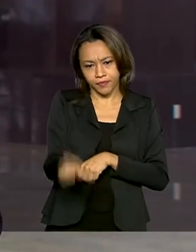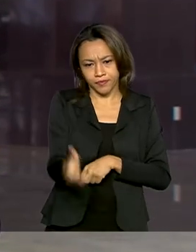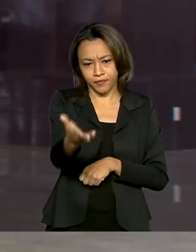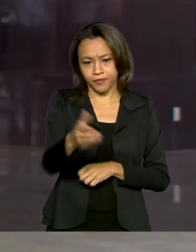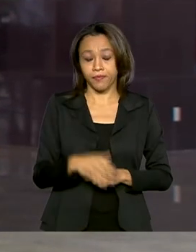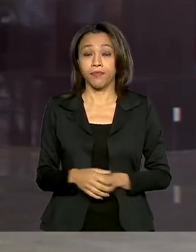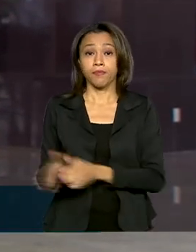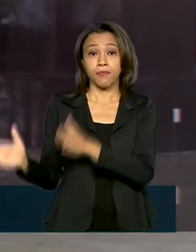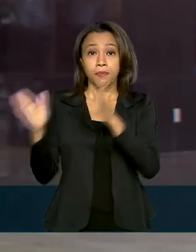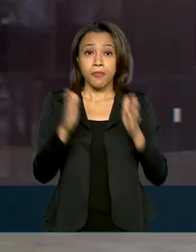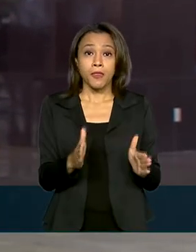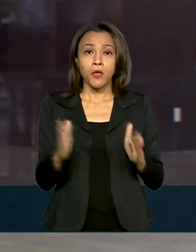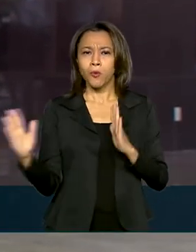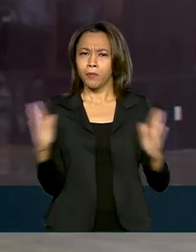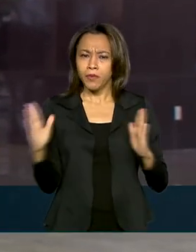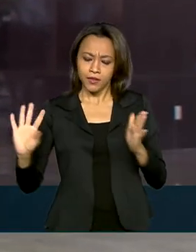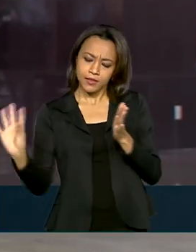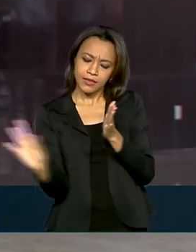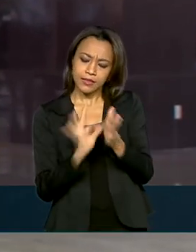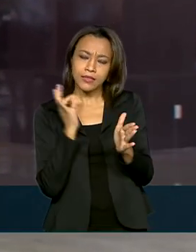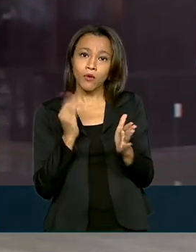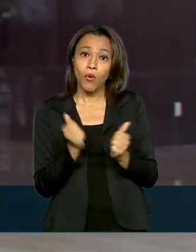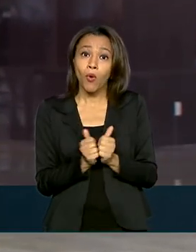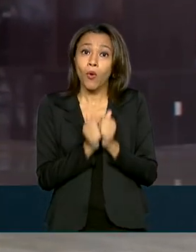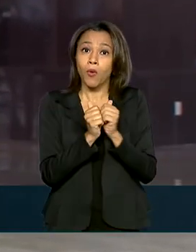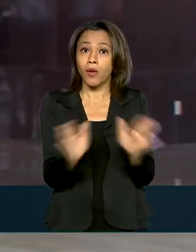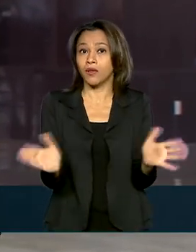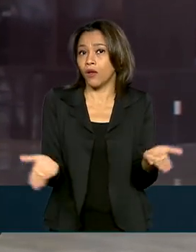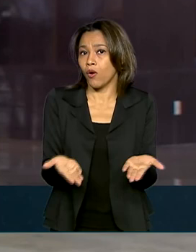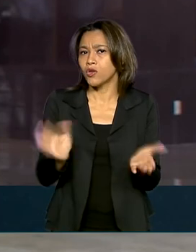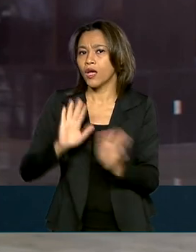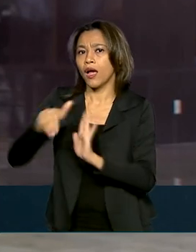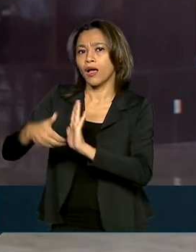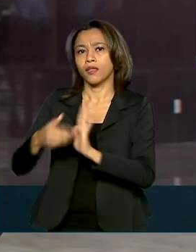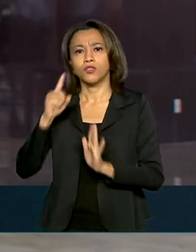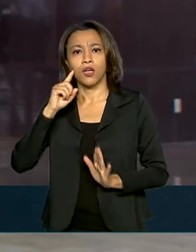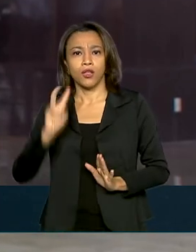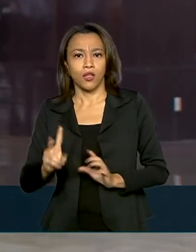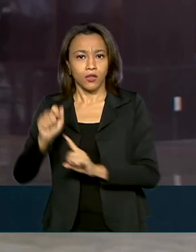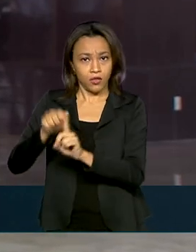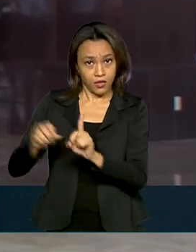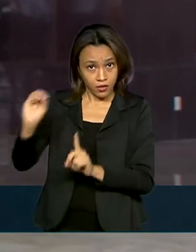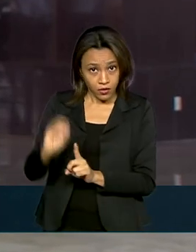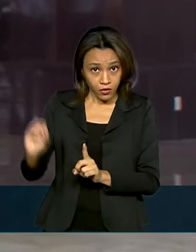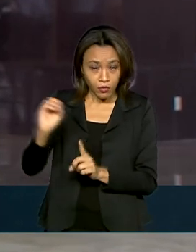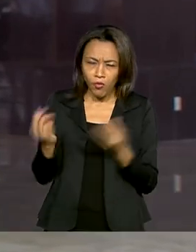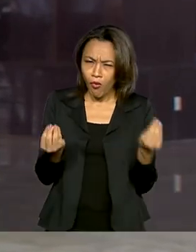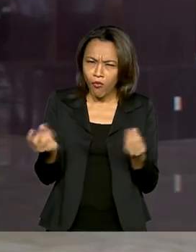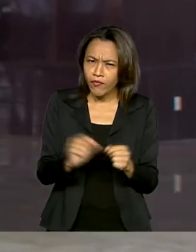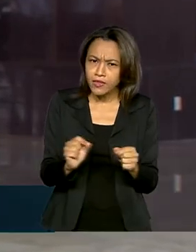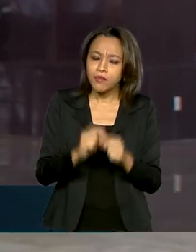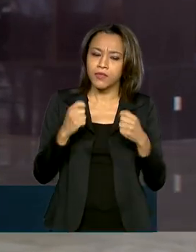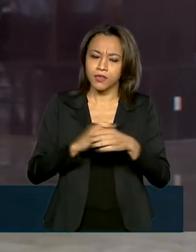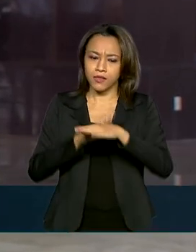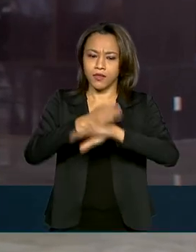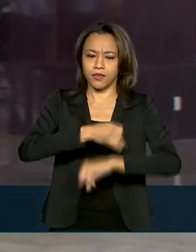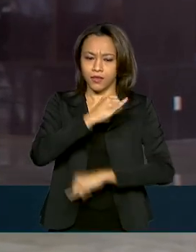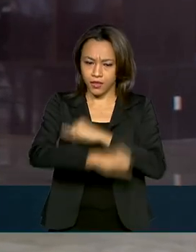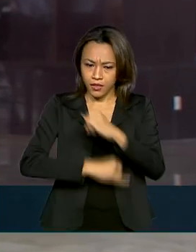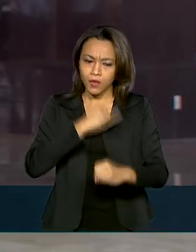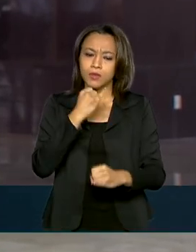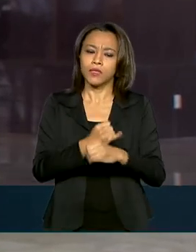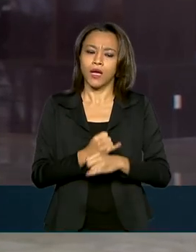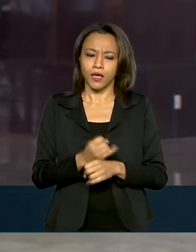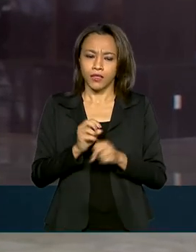período de inscrição para o Revalida começa hoje e vai até o dia 2 de outubro. O procedimento deve ser feito no site revalida